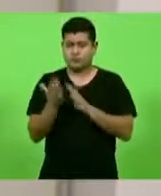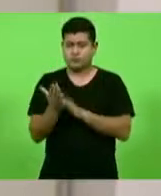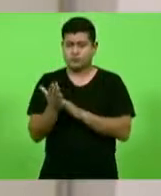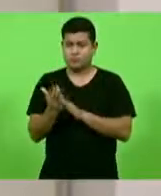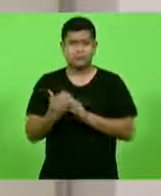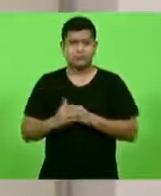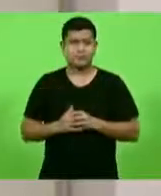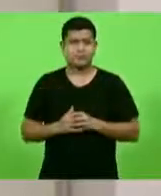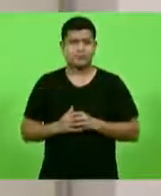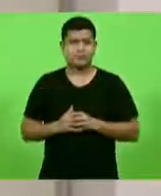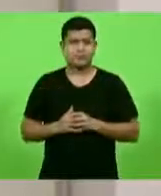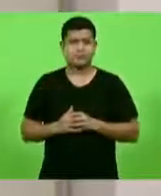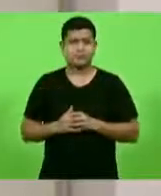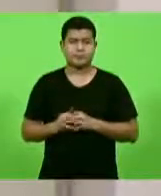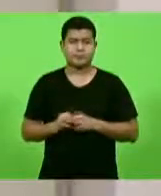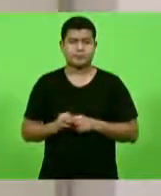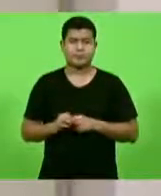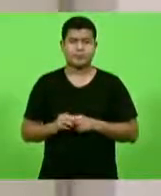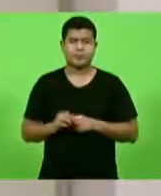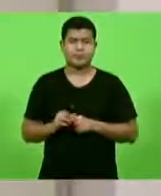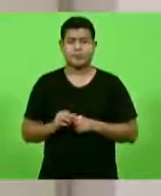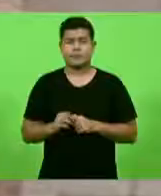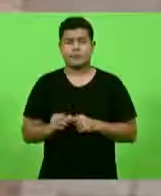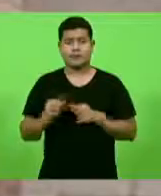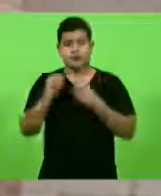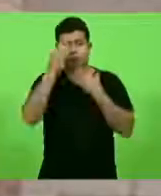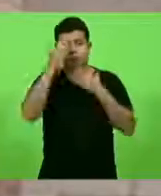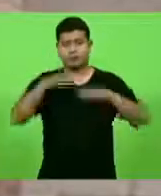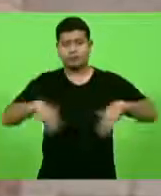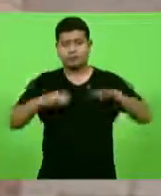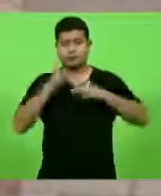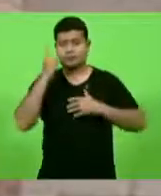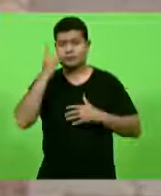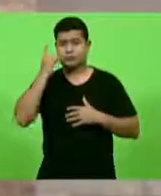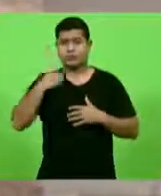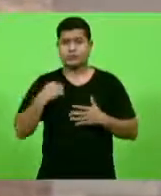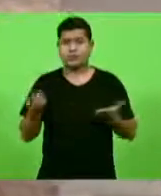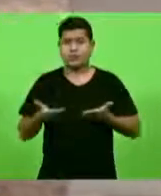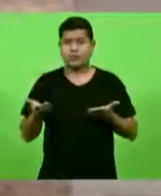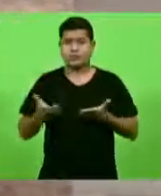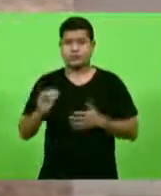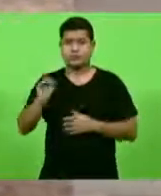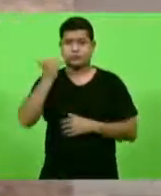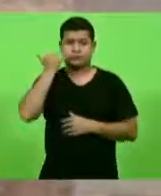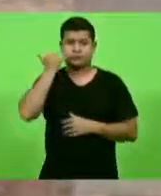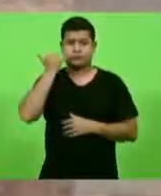Alba. Obrigado, deputados. Agora sim, Gessé Lopes, por 10 minutos, deputado.